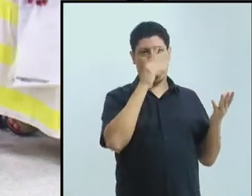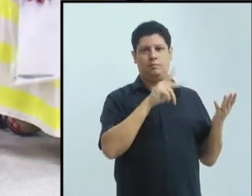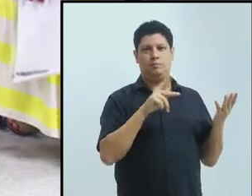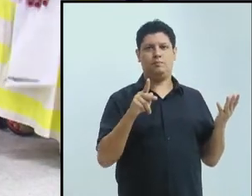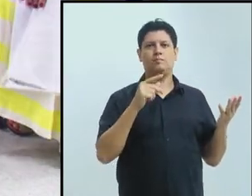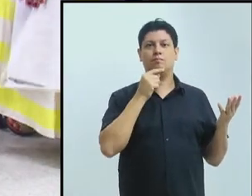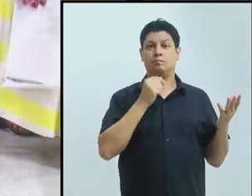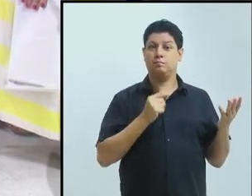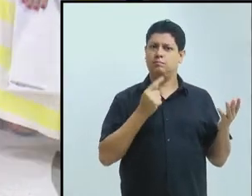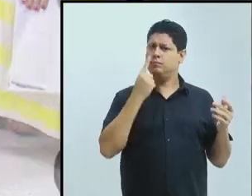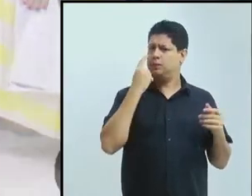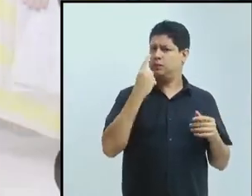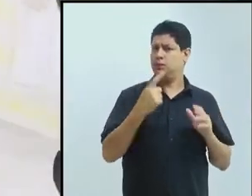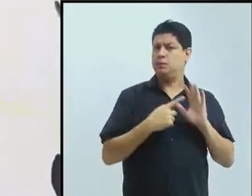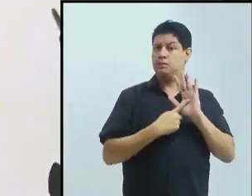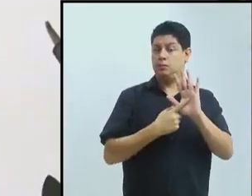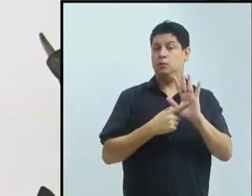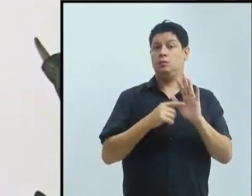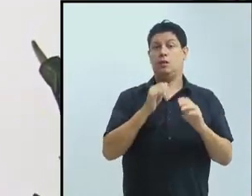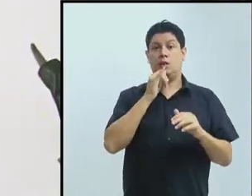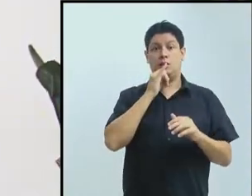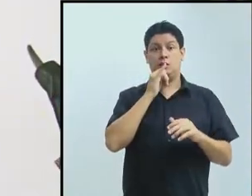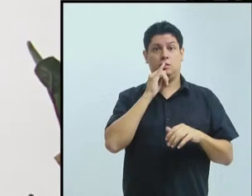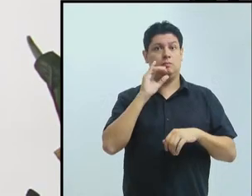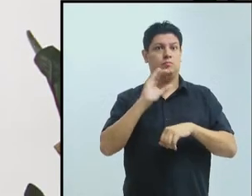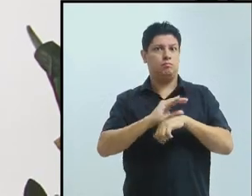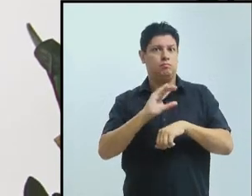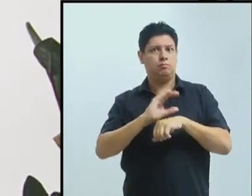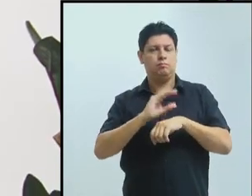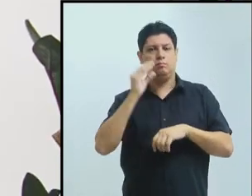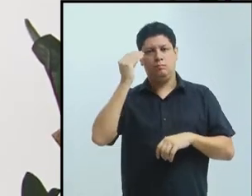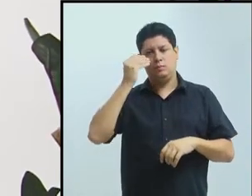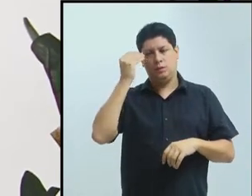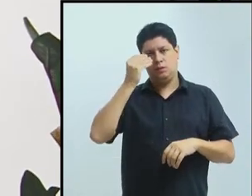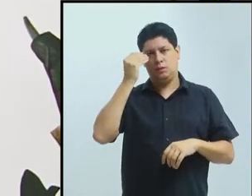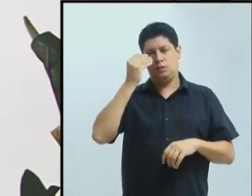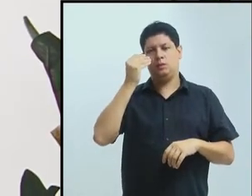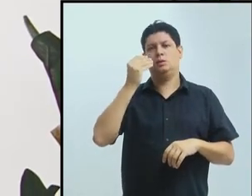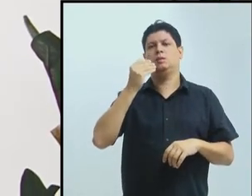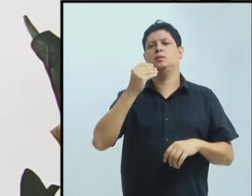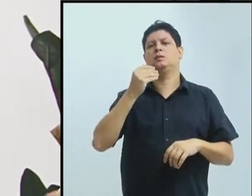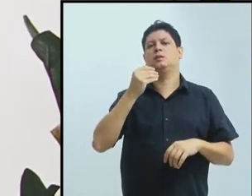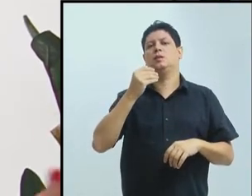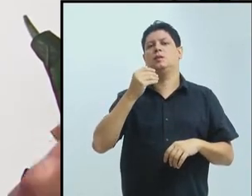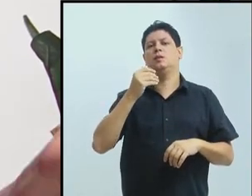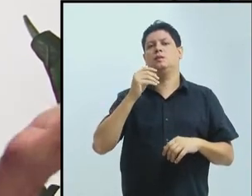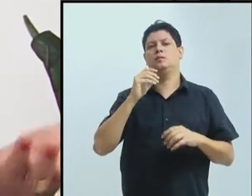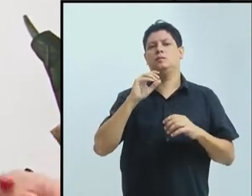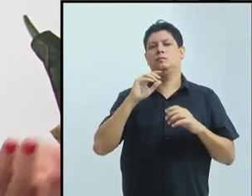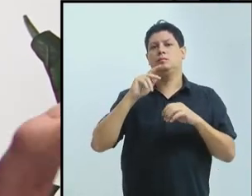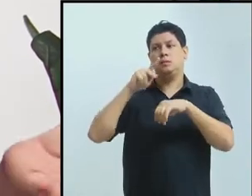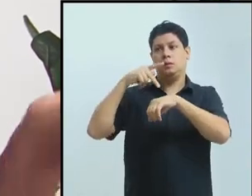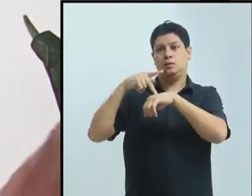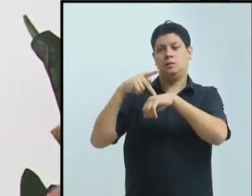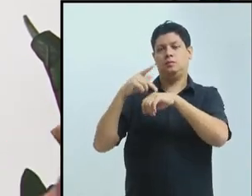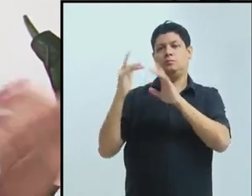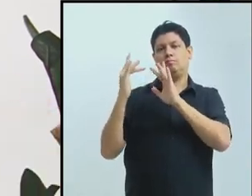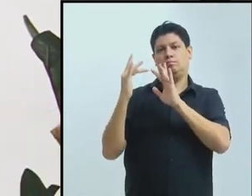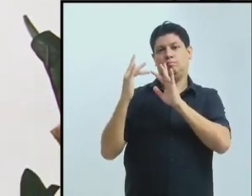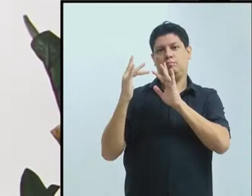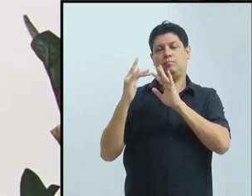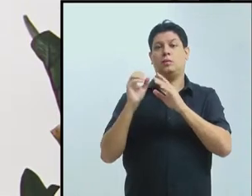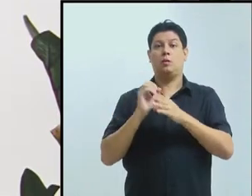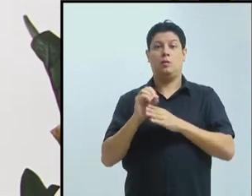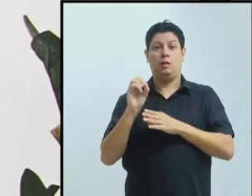trouxe um exemplo concreto dessa experiência de internacionalização como orientadora. Acho que aqui tanto a Germana